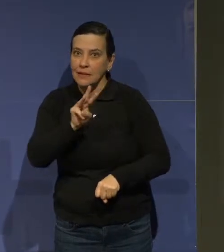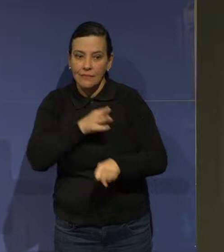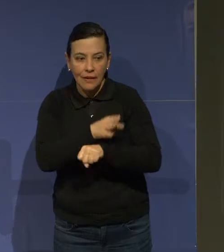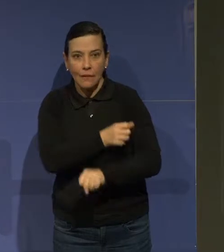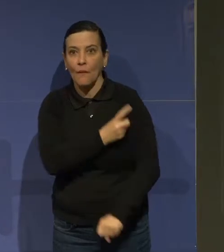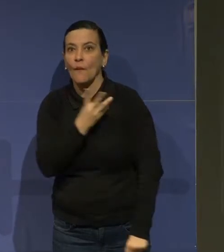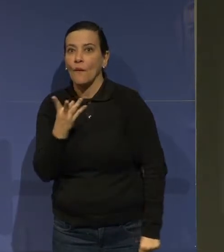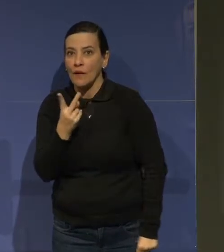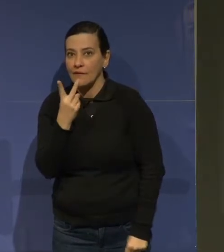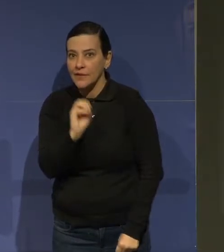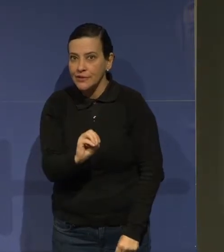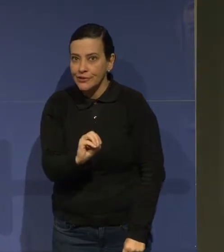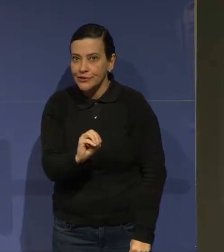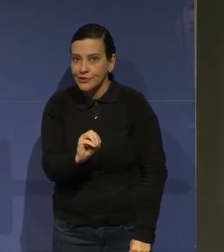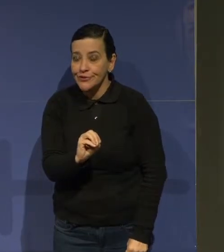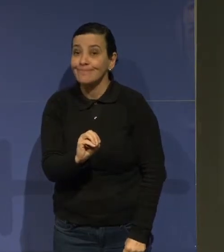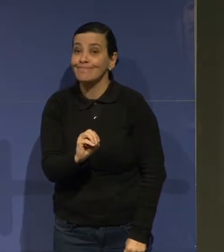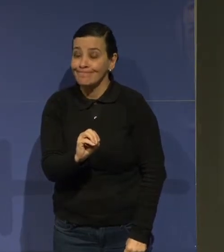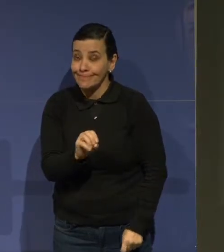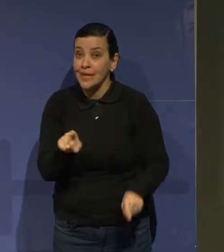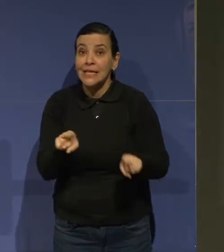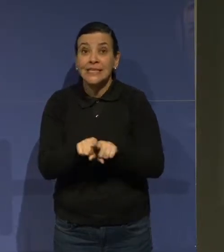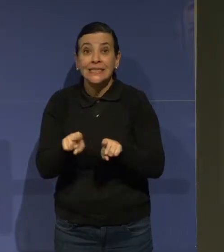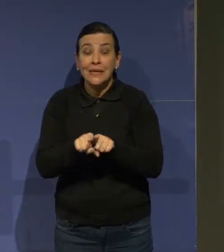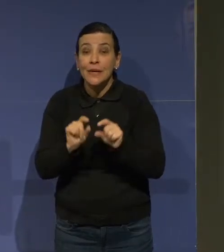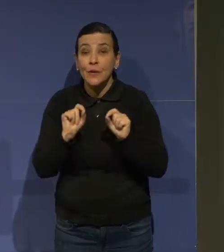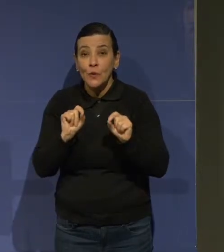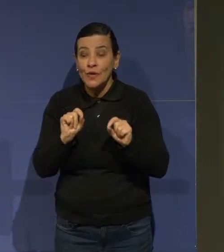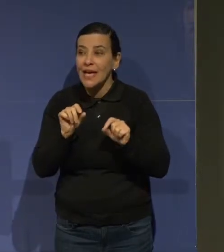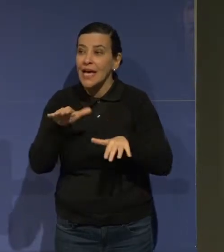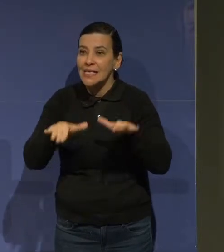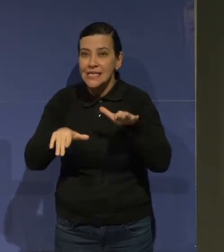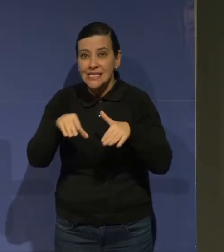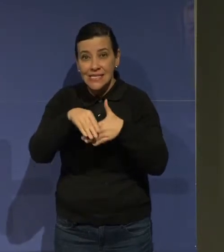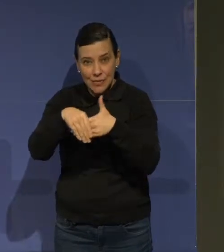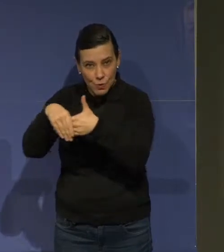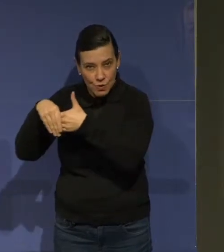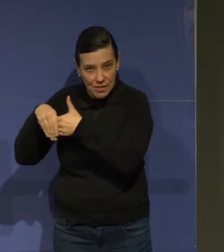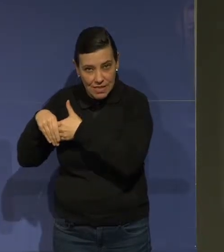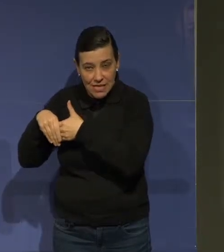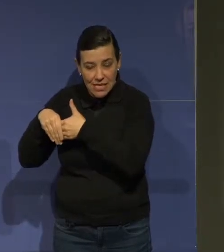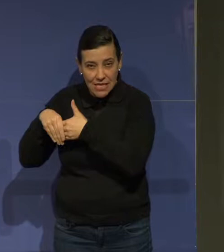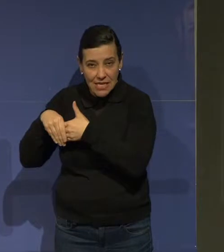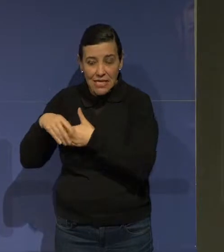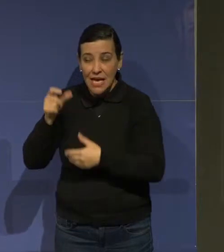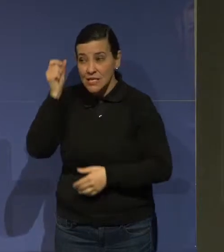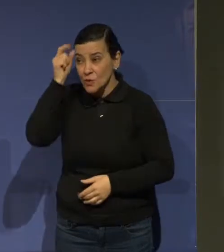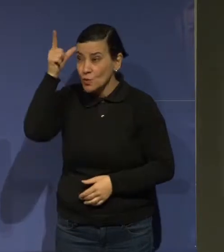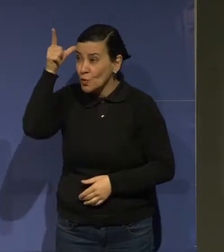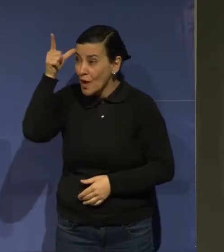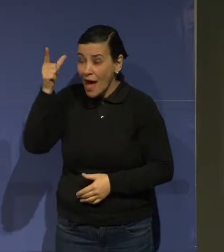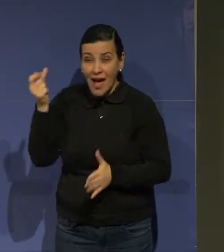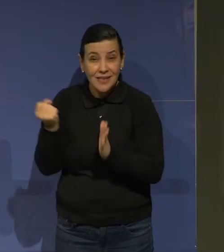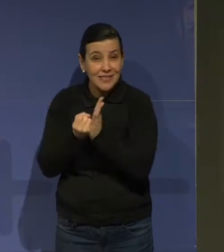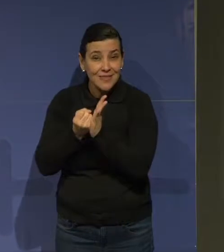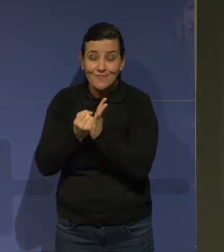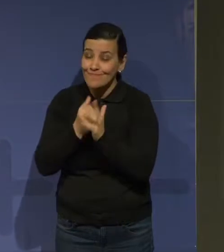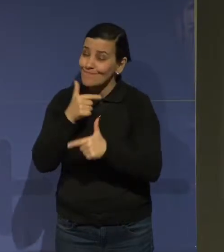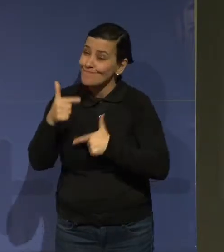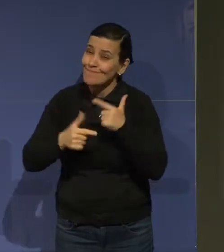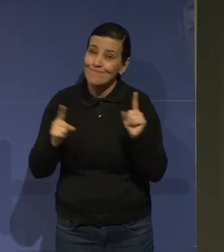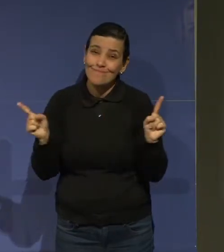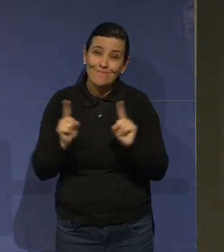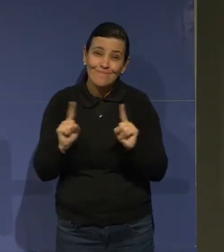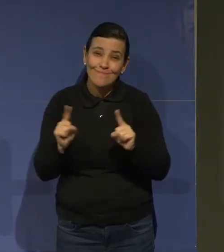acontecendo. Os guias culturais não trabalham com esses símbolos. Olha que coisa fácil, não é? Pegar